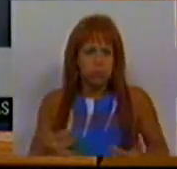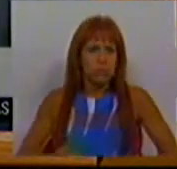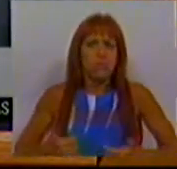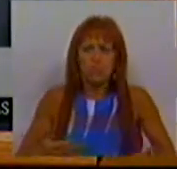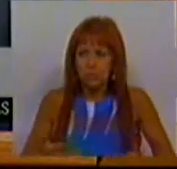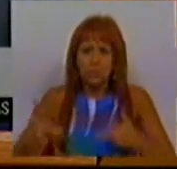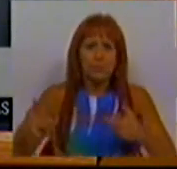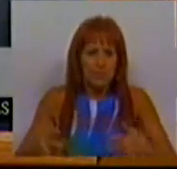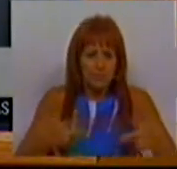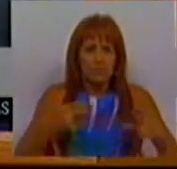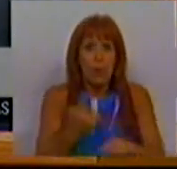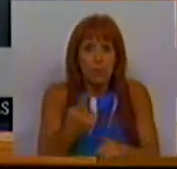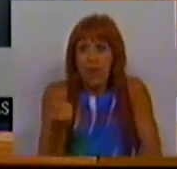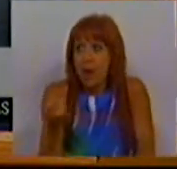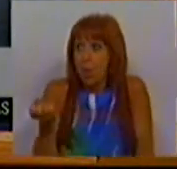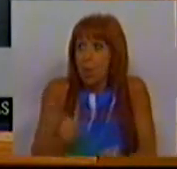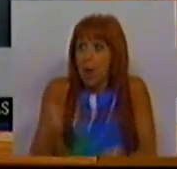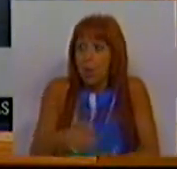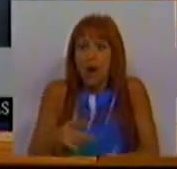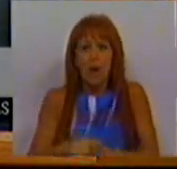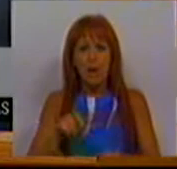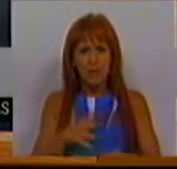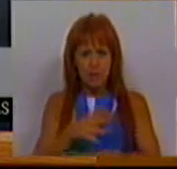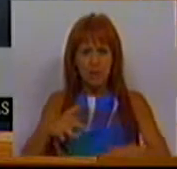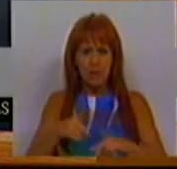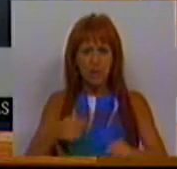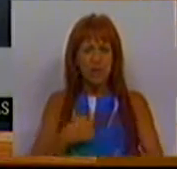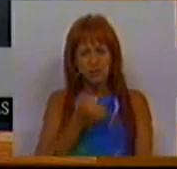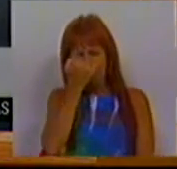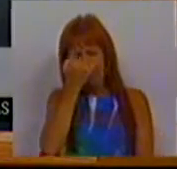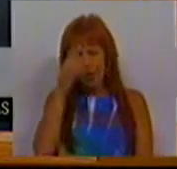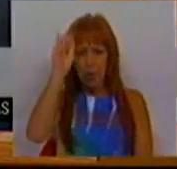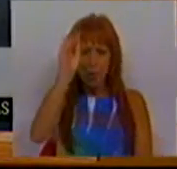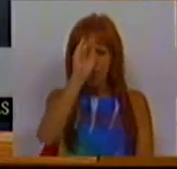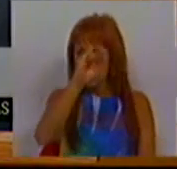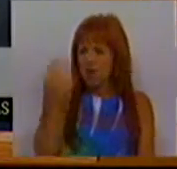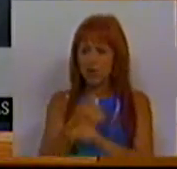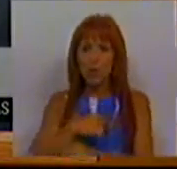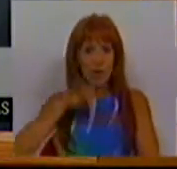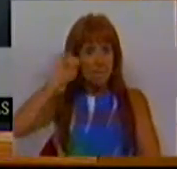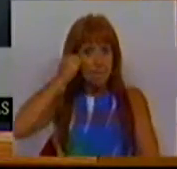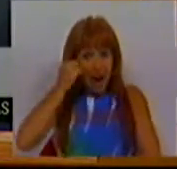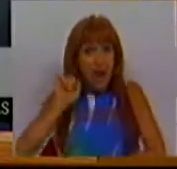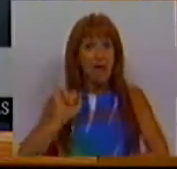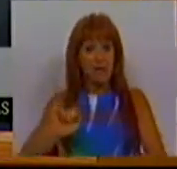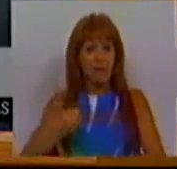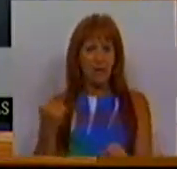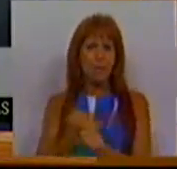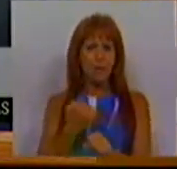precisamente por falta de verbas para grande desalento dos conselheiros e para prejuízo da sua